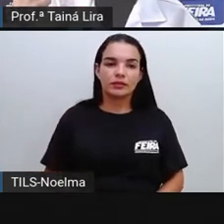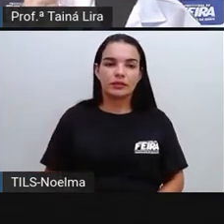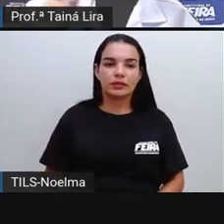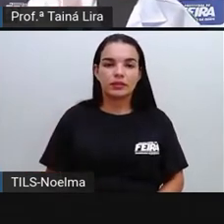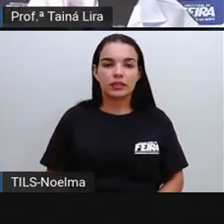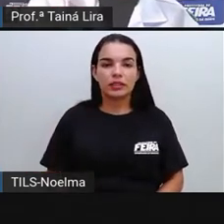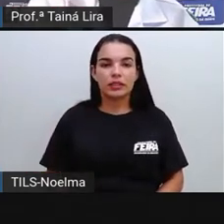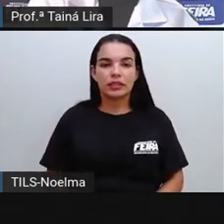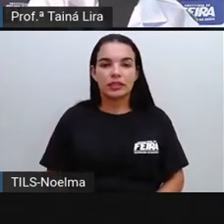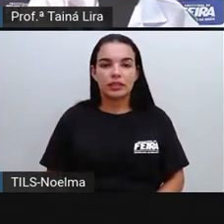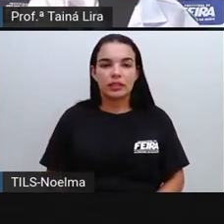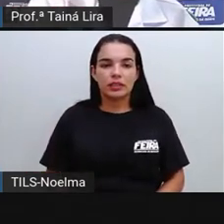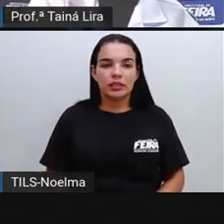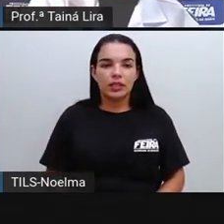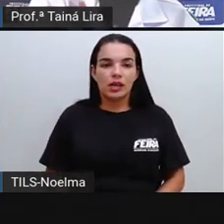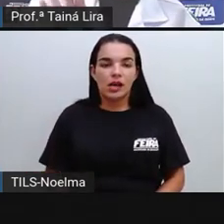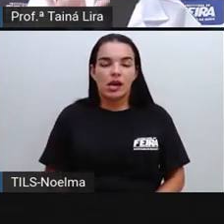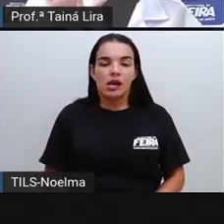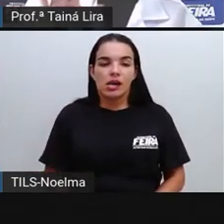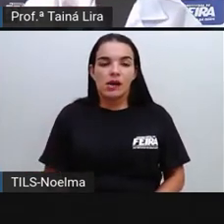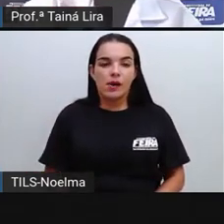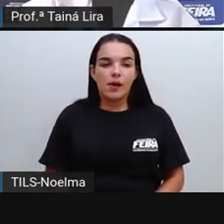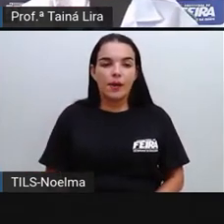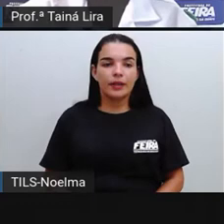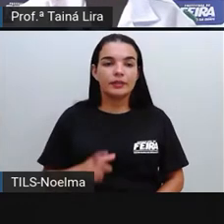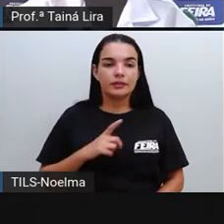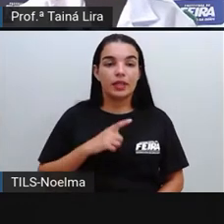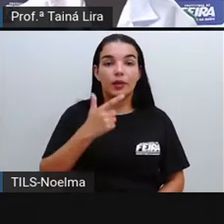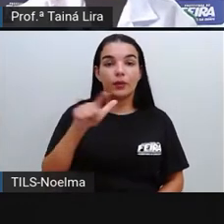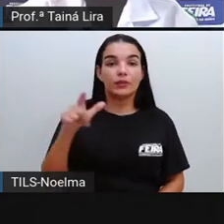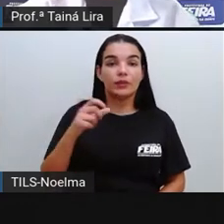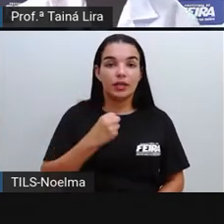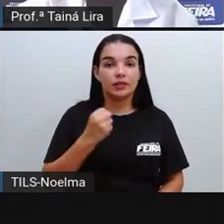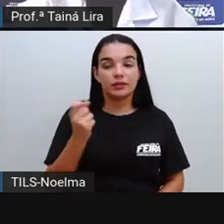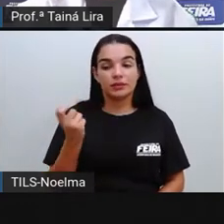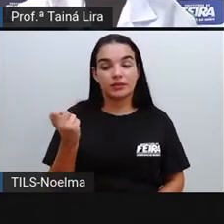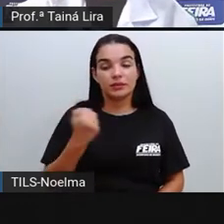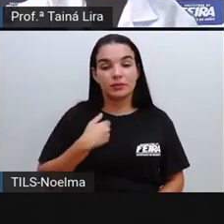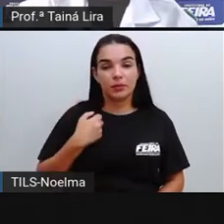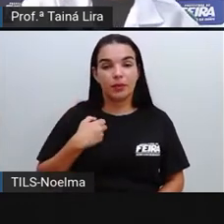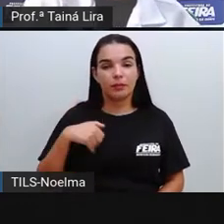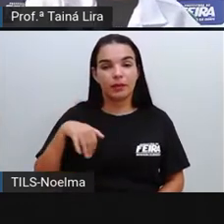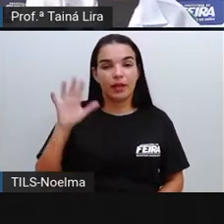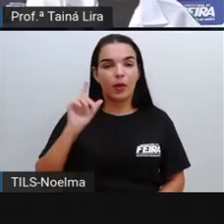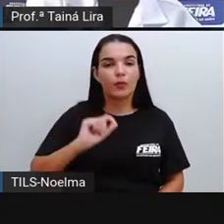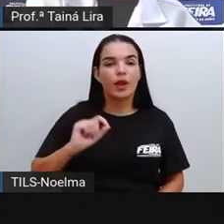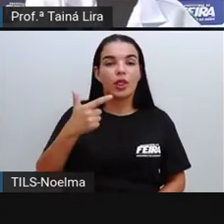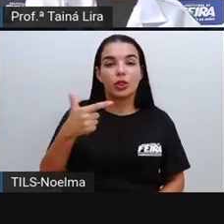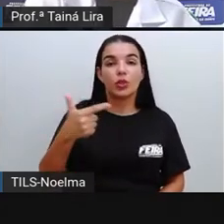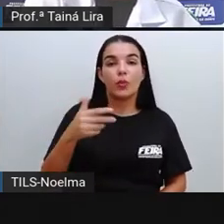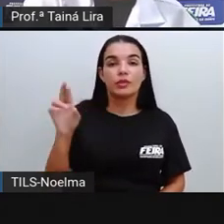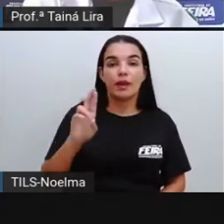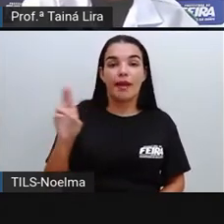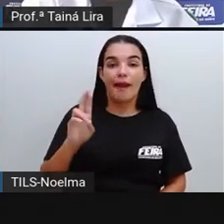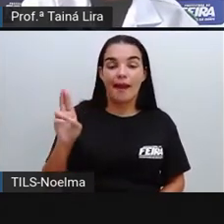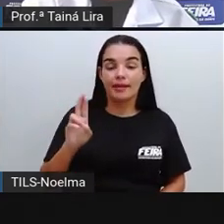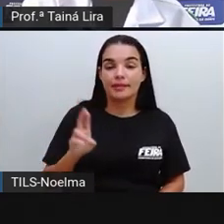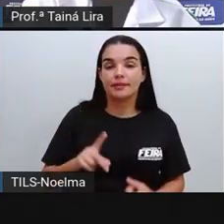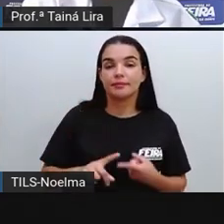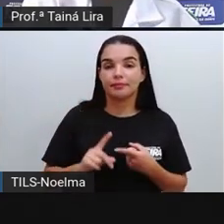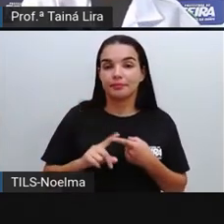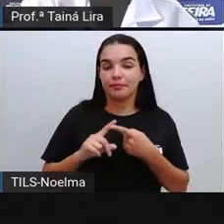outra nota que vale mais do que 100? Então, vamos lá, ó, a nota de menor valor que é 2 reais,